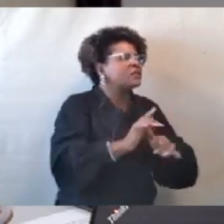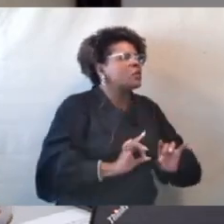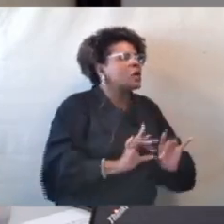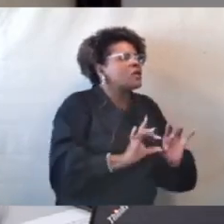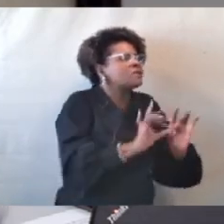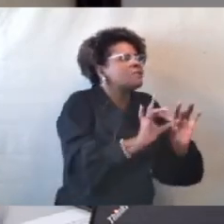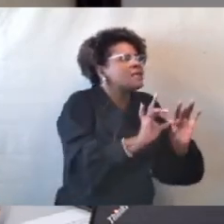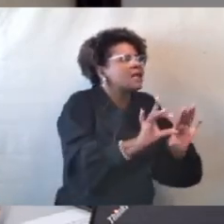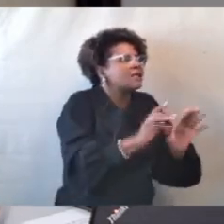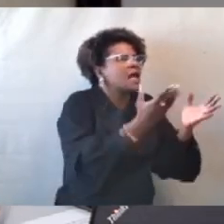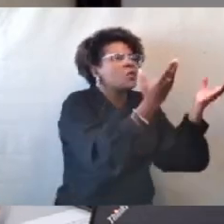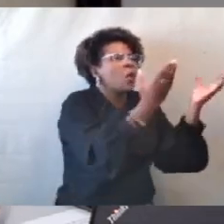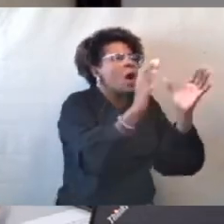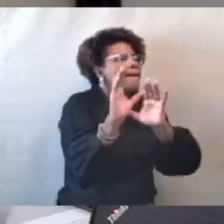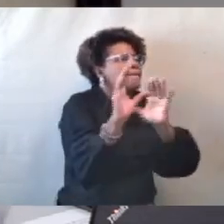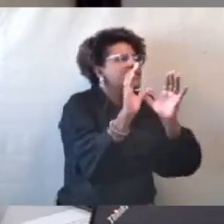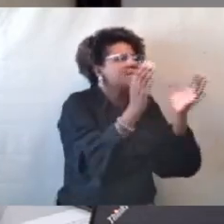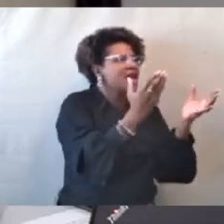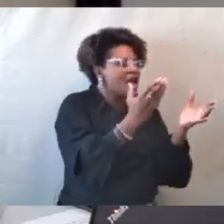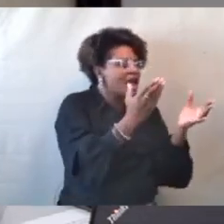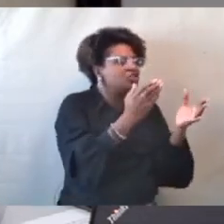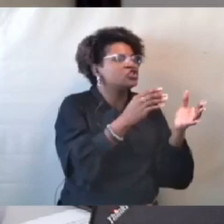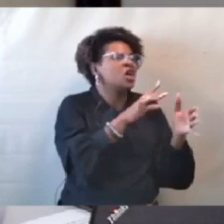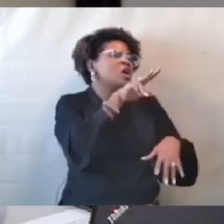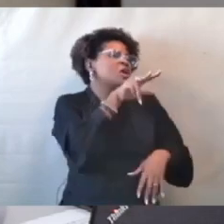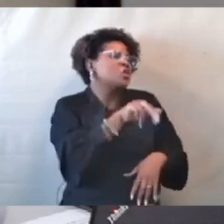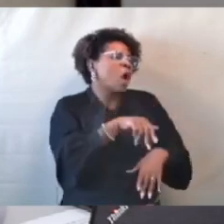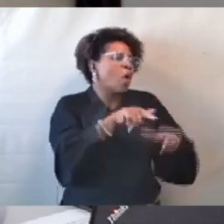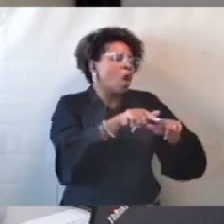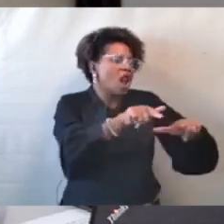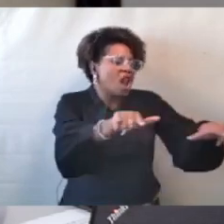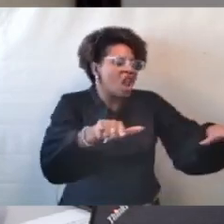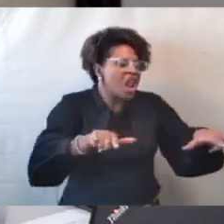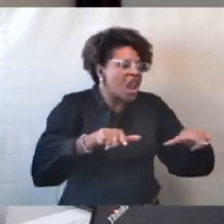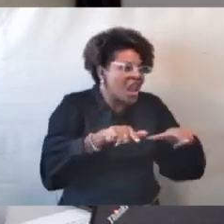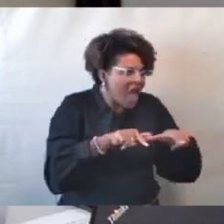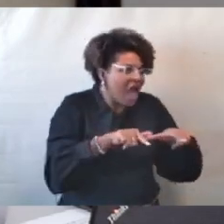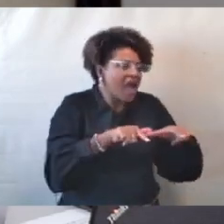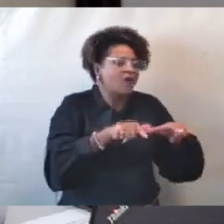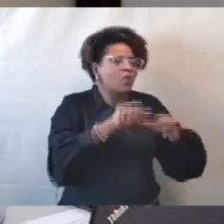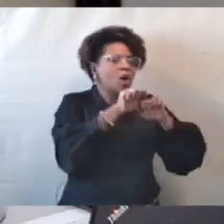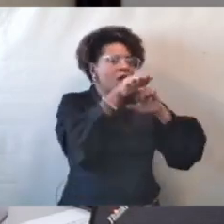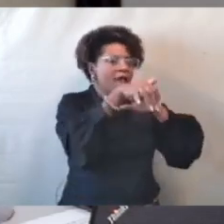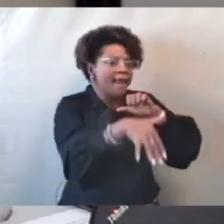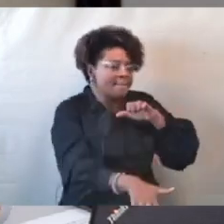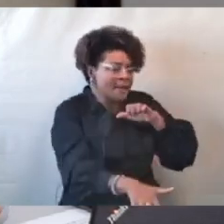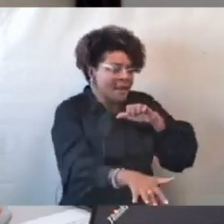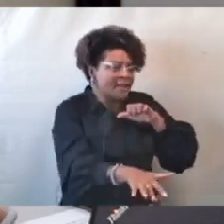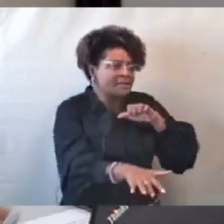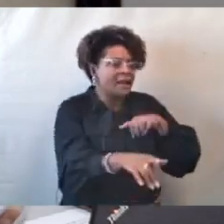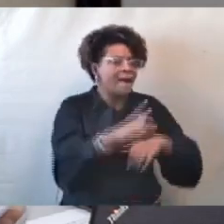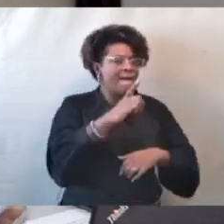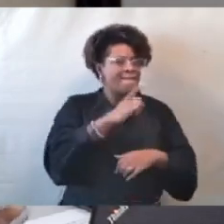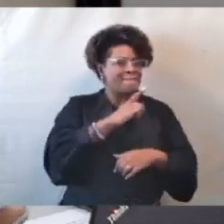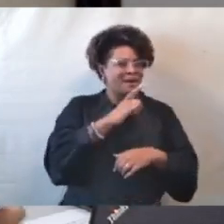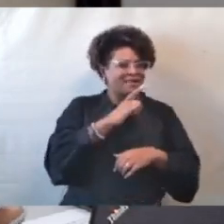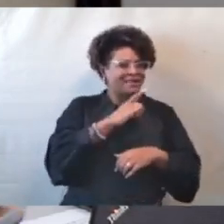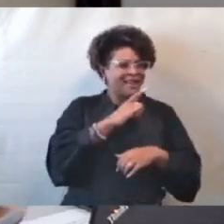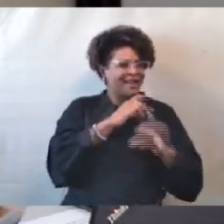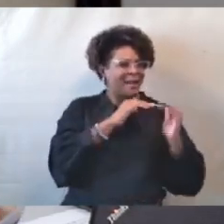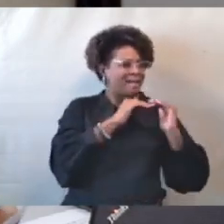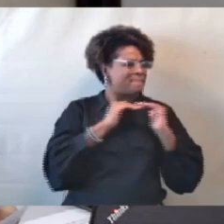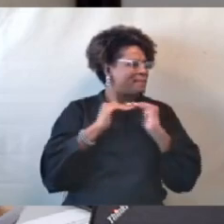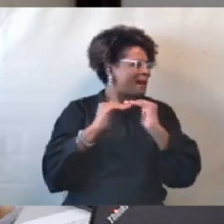lênticos lagos lagoas e represas para assegurar padrões de classe 3 para as águas da Lagoa da Pampulha.